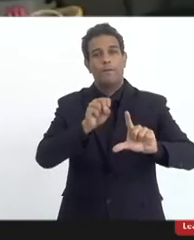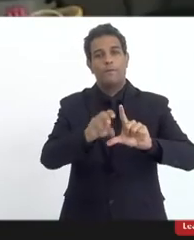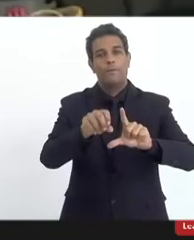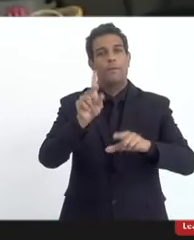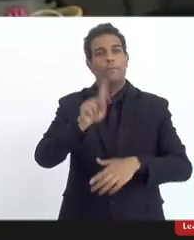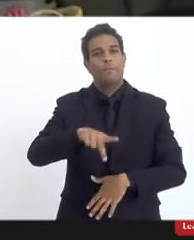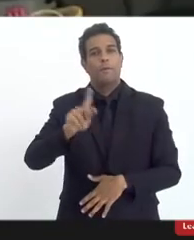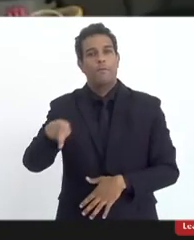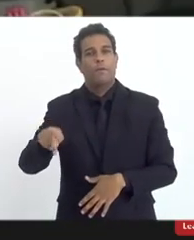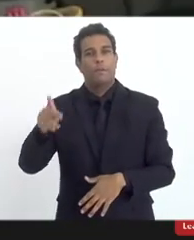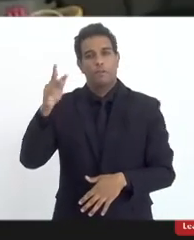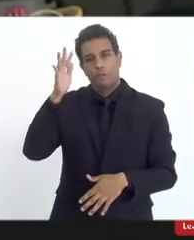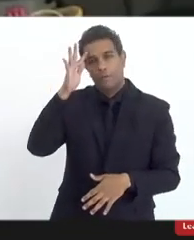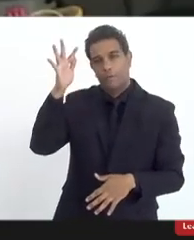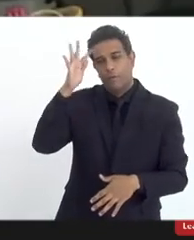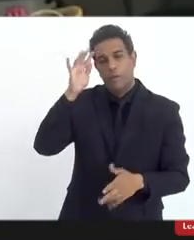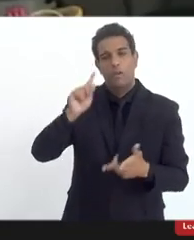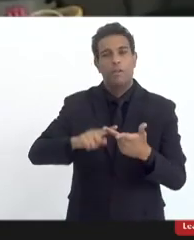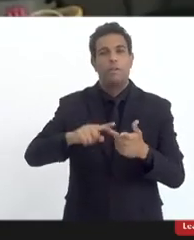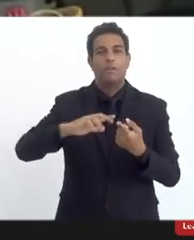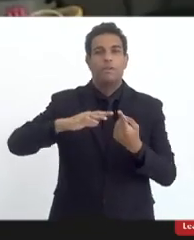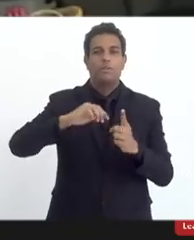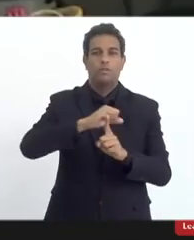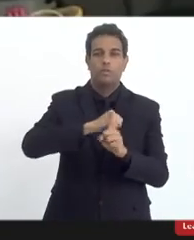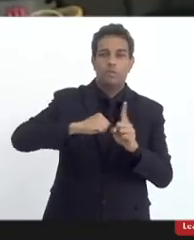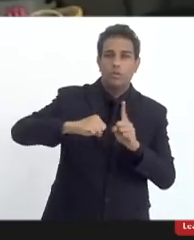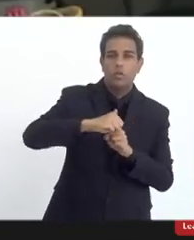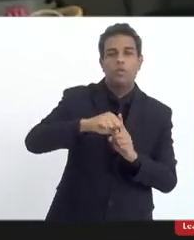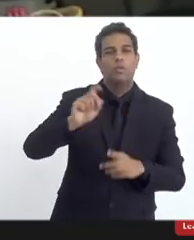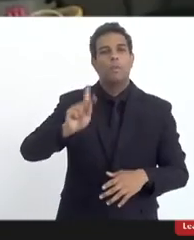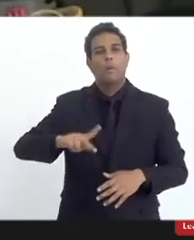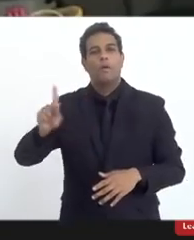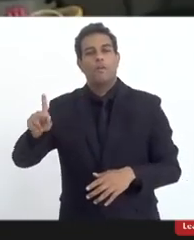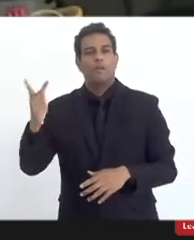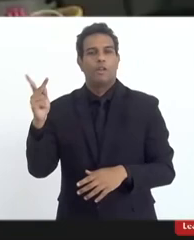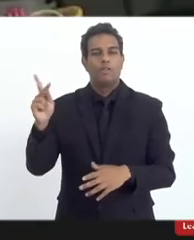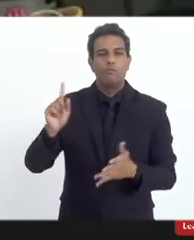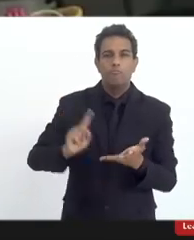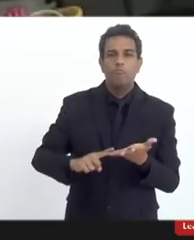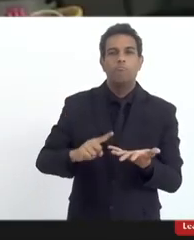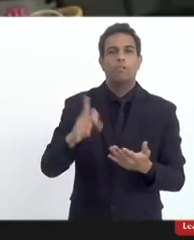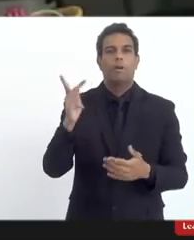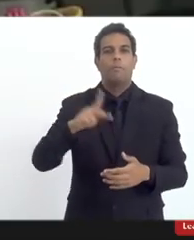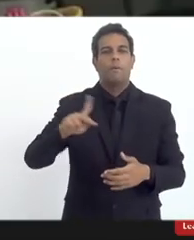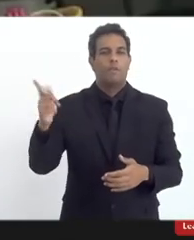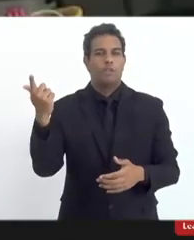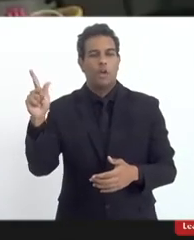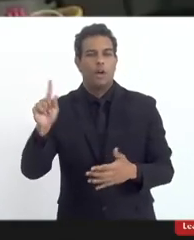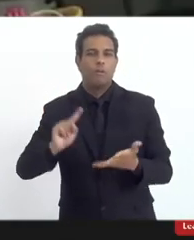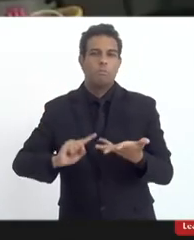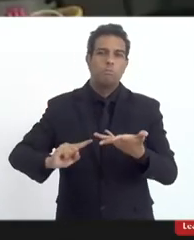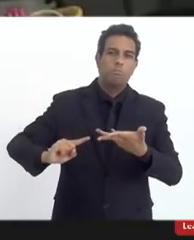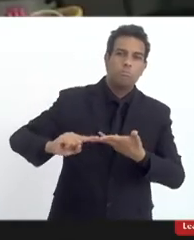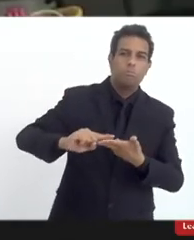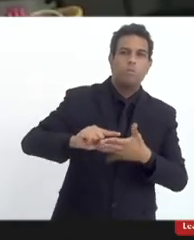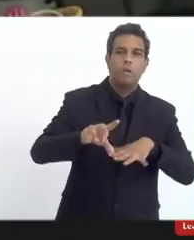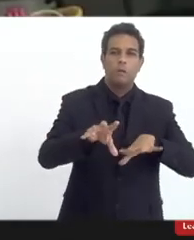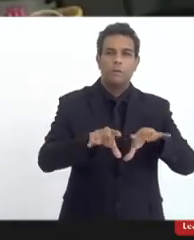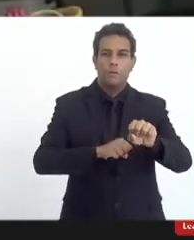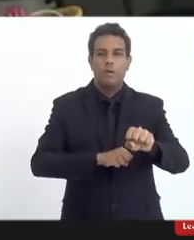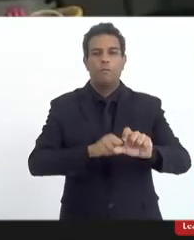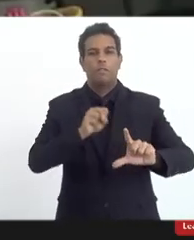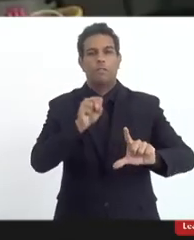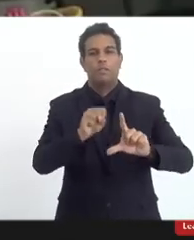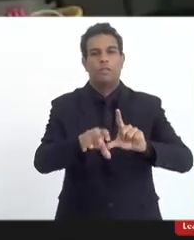professores de filosofia eles são professores de sociologia eles são professores de história eles são professores de geografia e aí o legal de